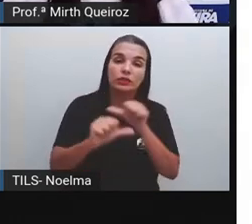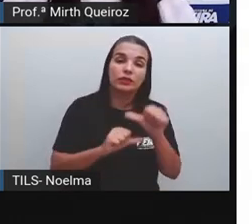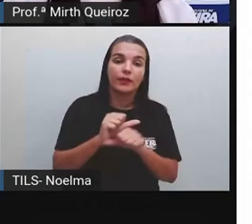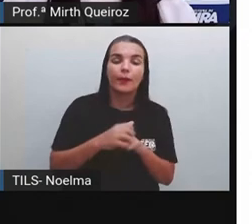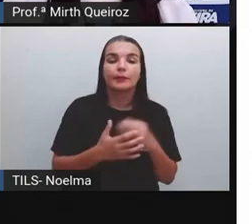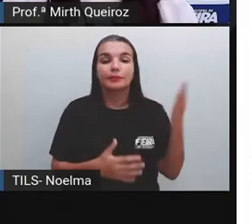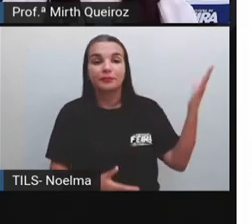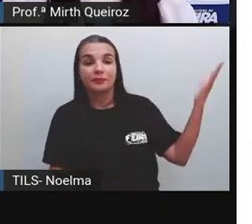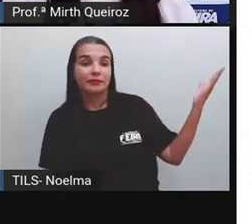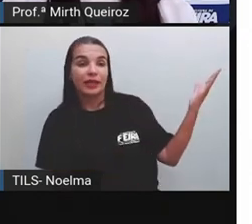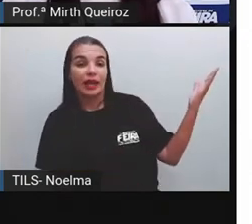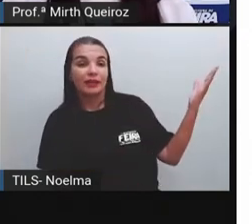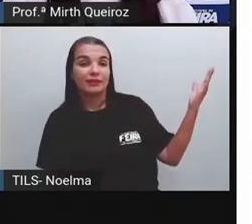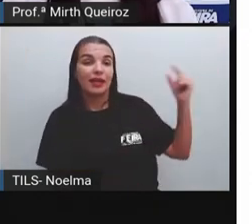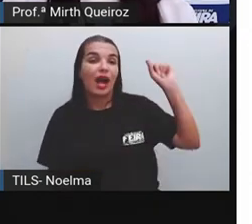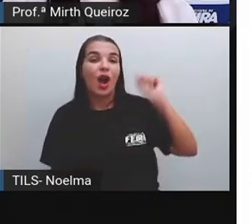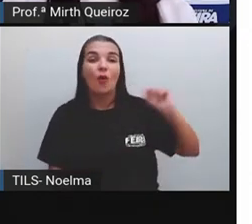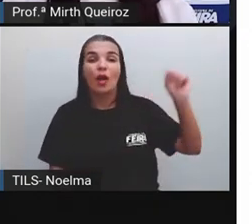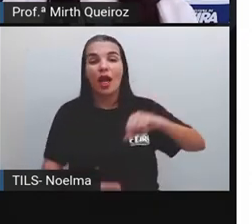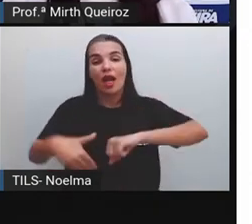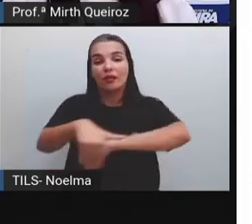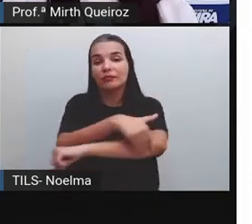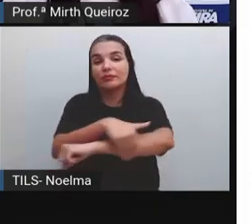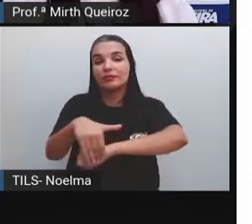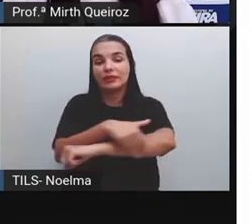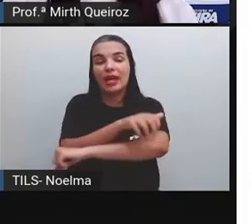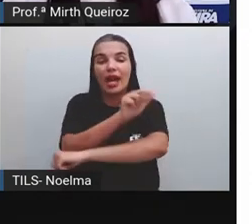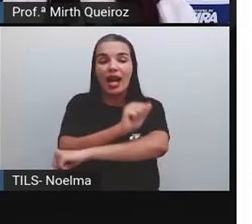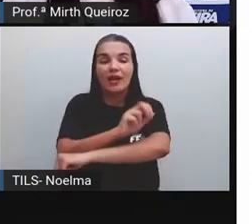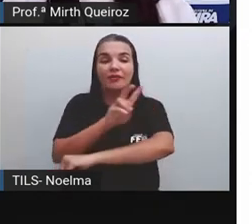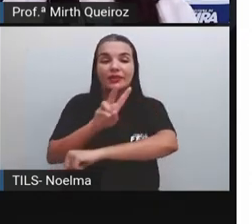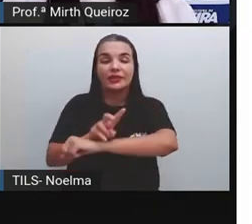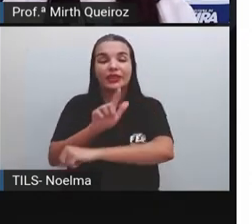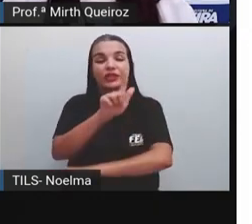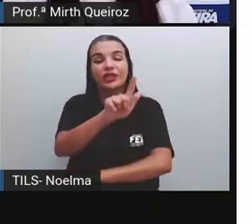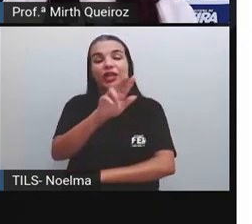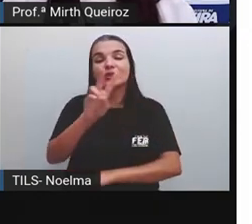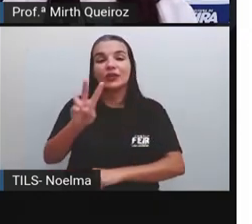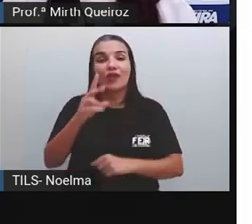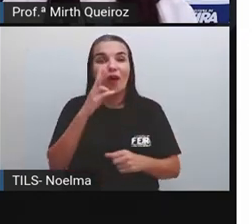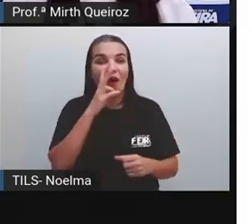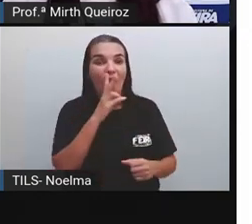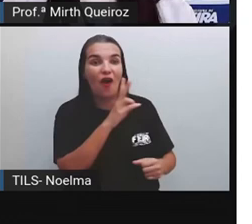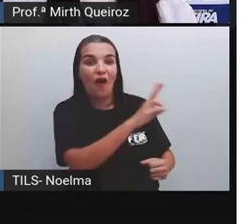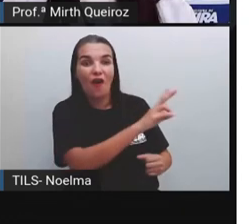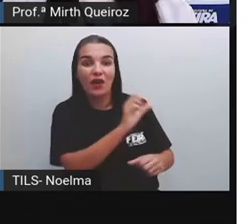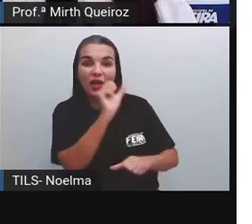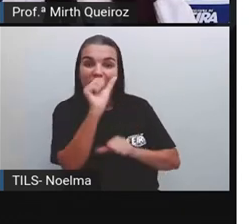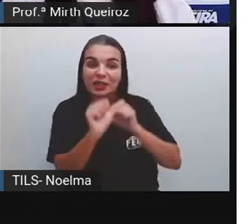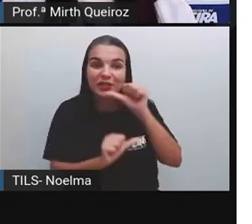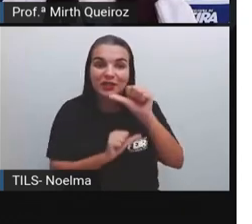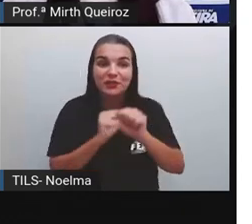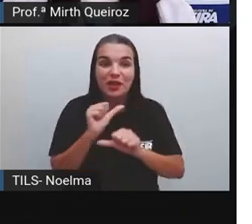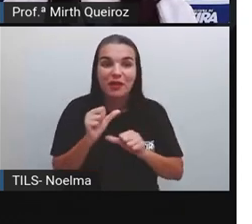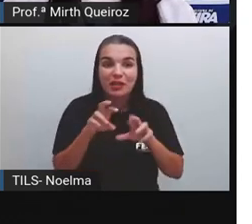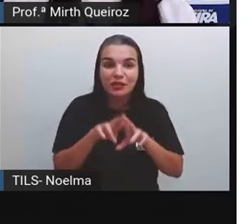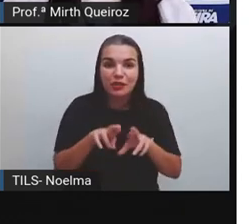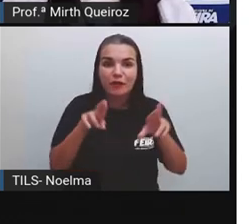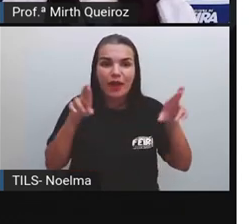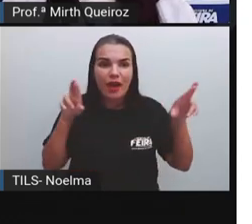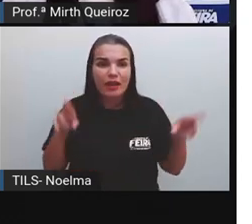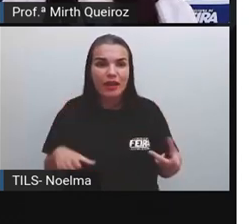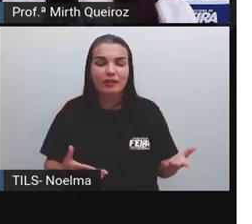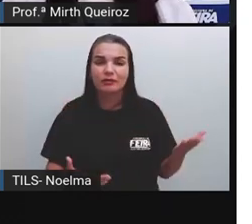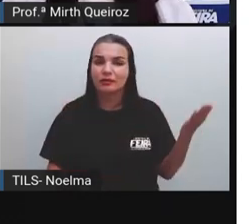transformadas. E aqui a gente tem a Avenida Getúlio Vargas. Olha que diferente, né? Avenida Getúlio Vargas na primeira foto